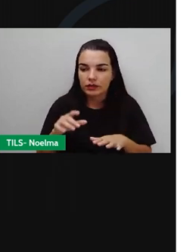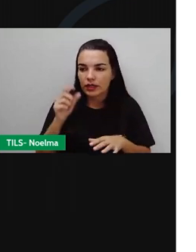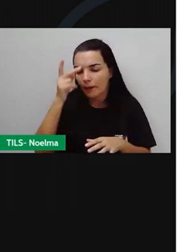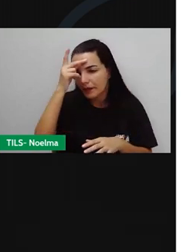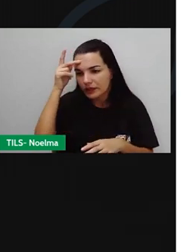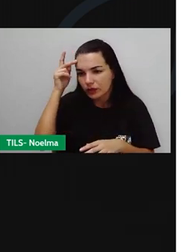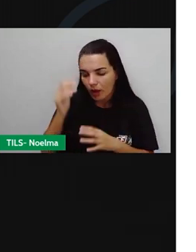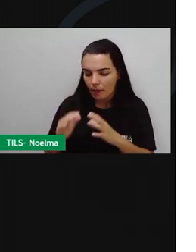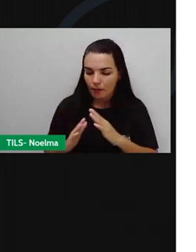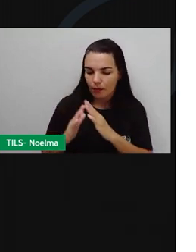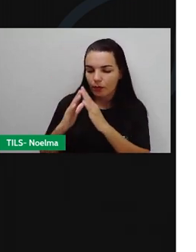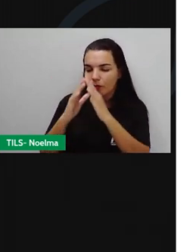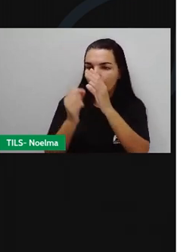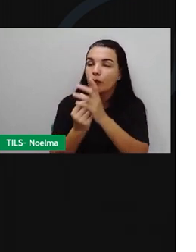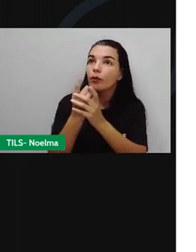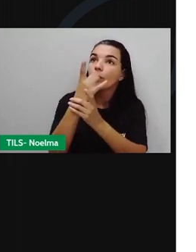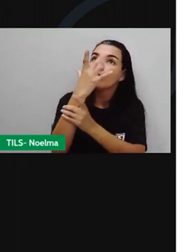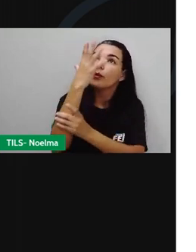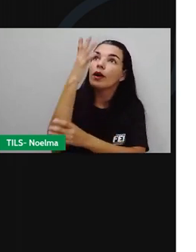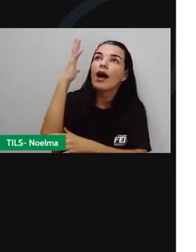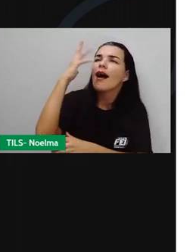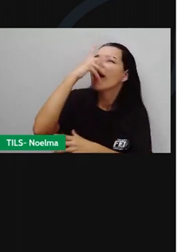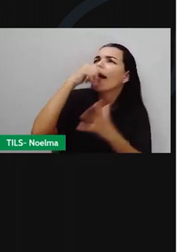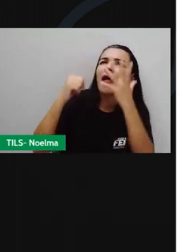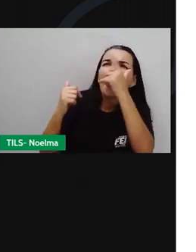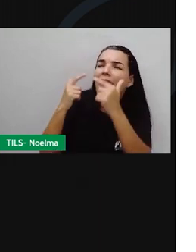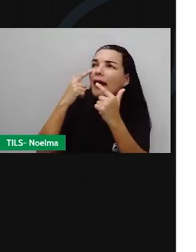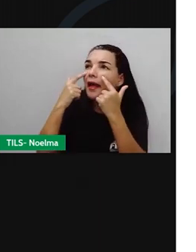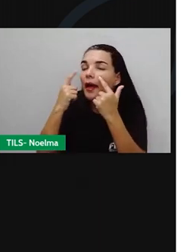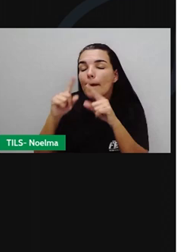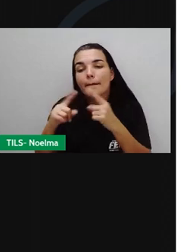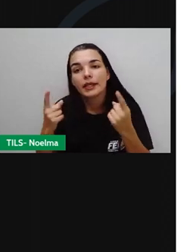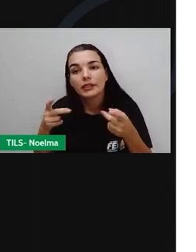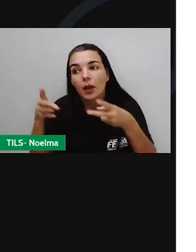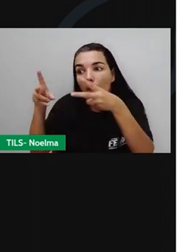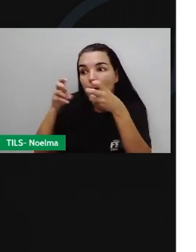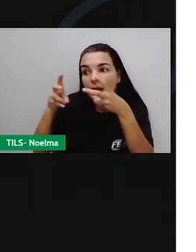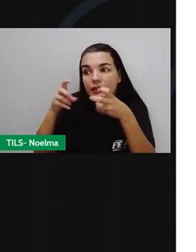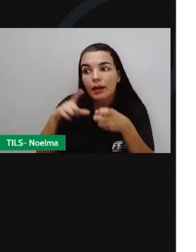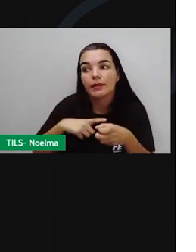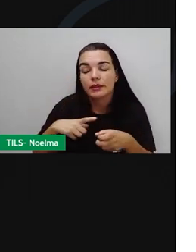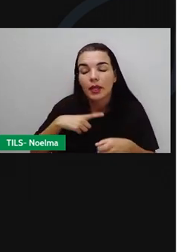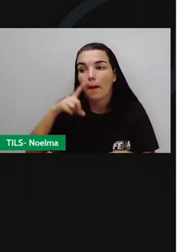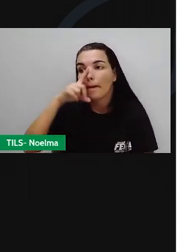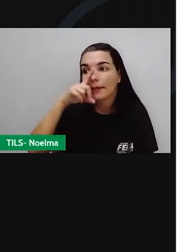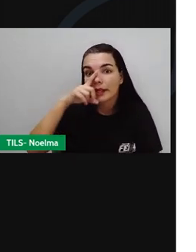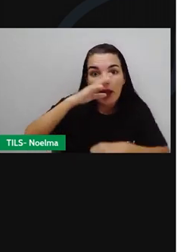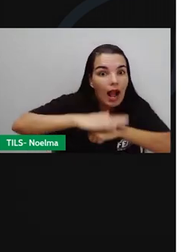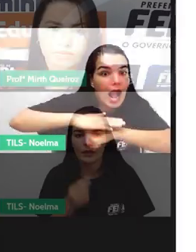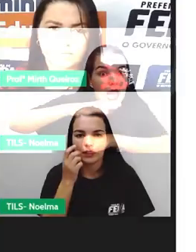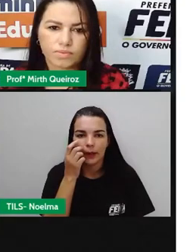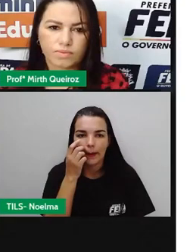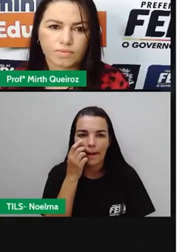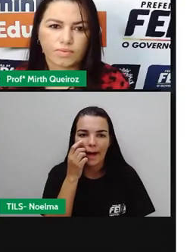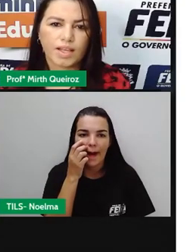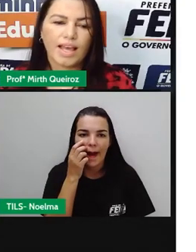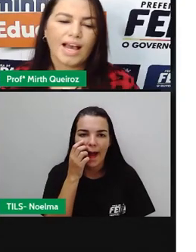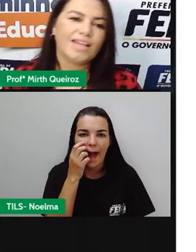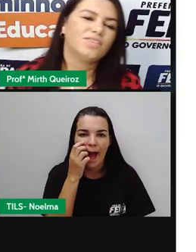perceber. Tenta visualizar apenas com uma forma lúdica, uma diversão, e não percebe que aquilo tem consequências que podem ser até catastróficas.